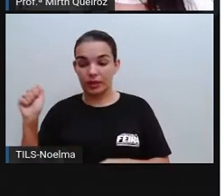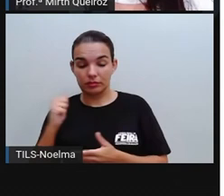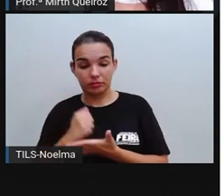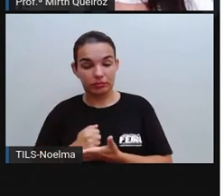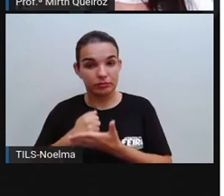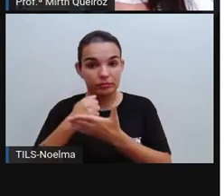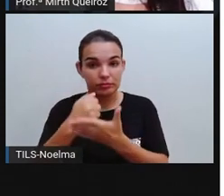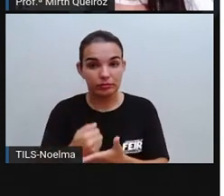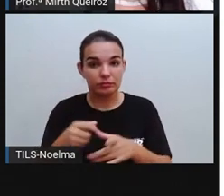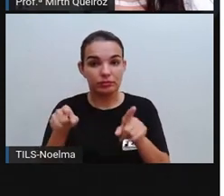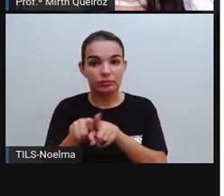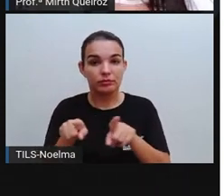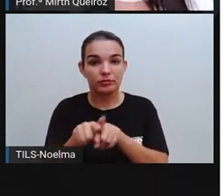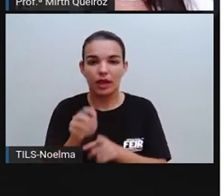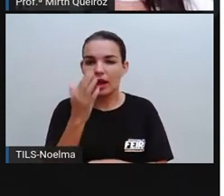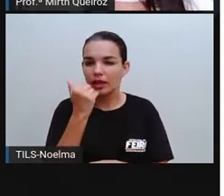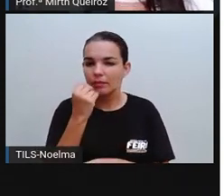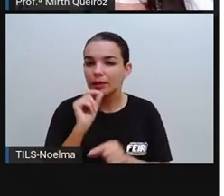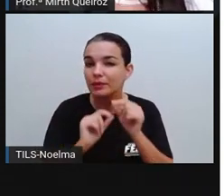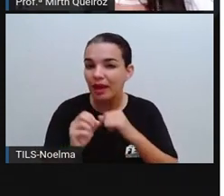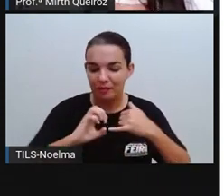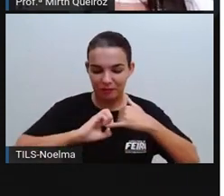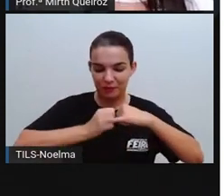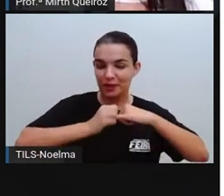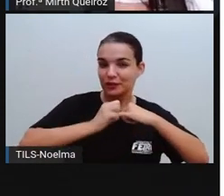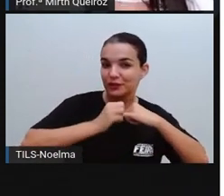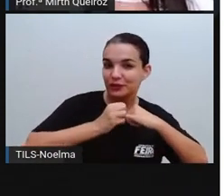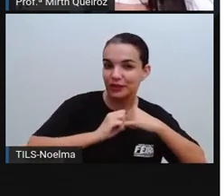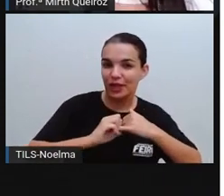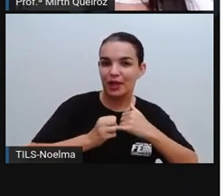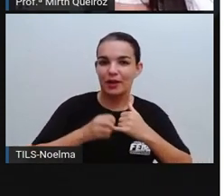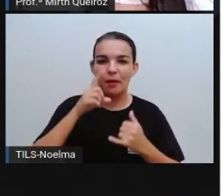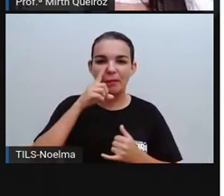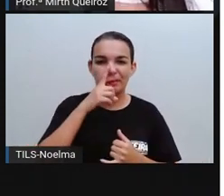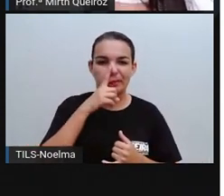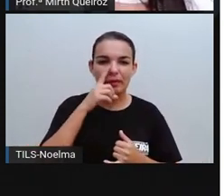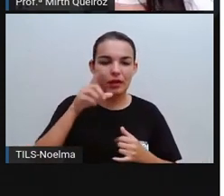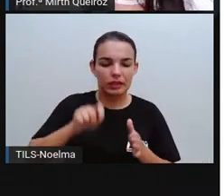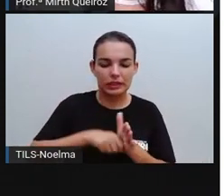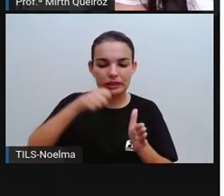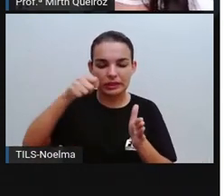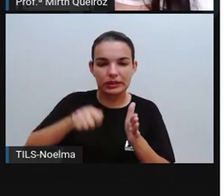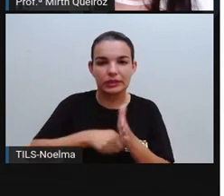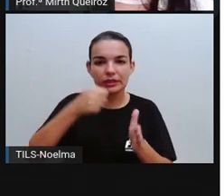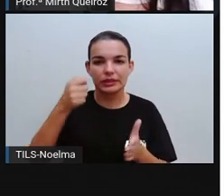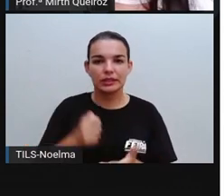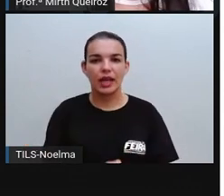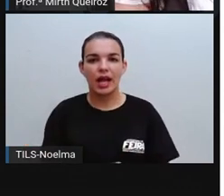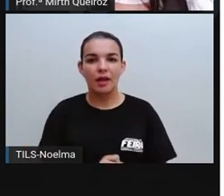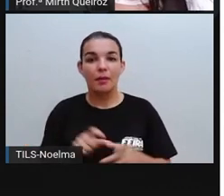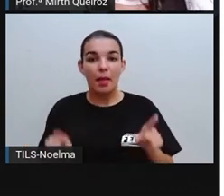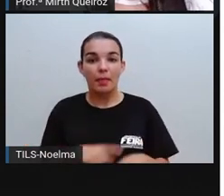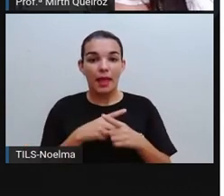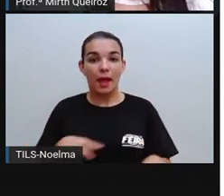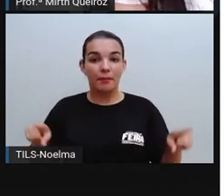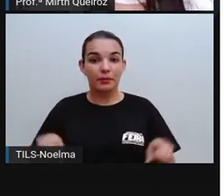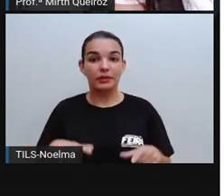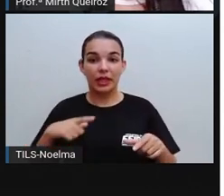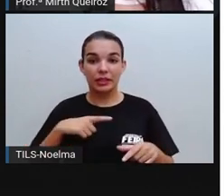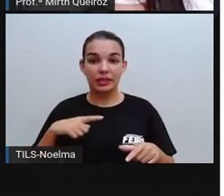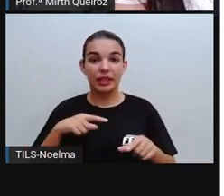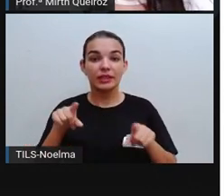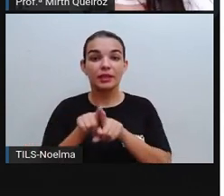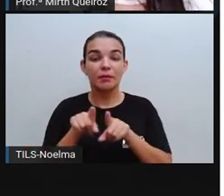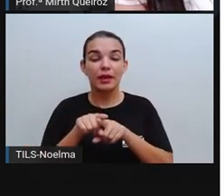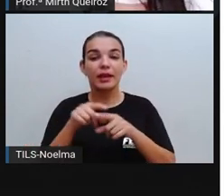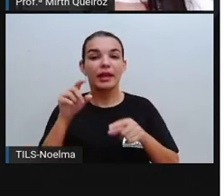Brasil, como o feijão, o quiabo. Na música, eles tiveram a influência, né? Que daria a